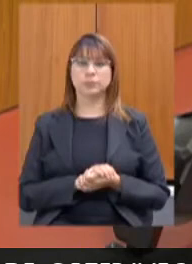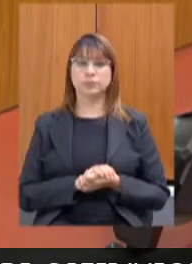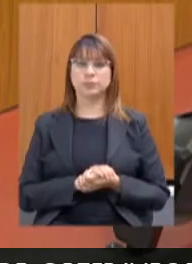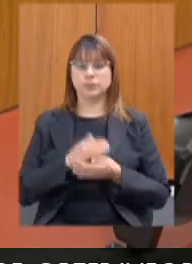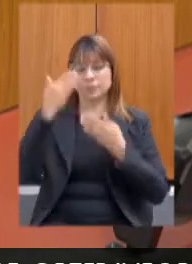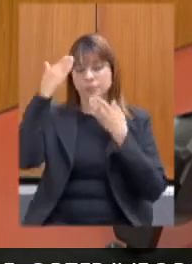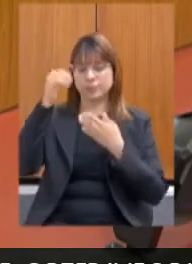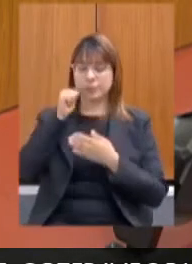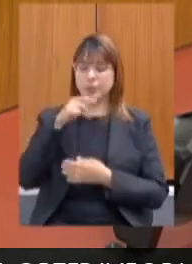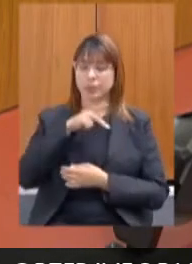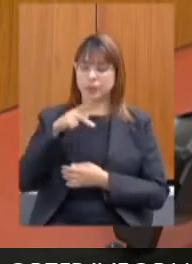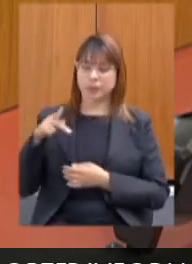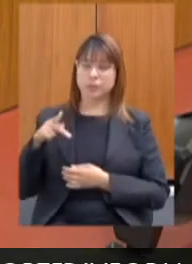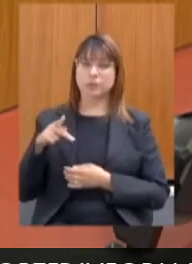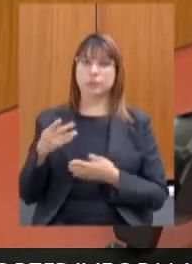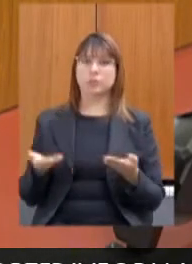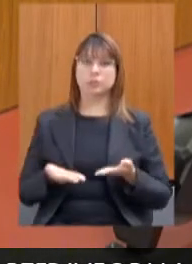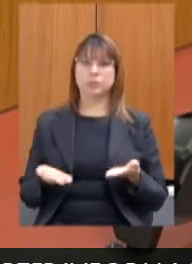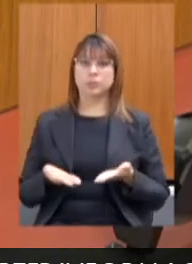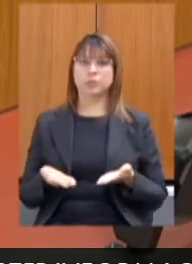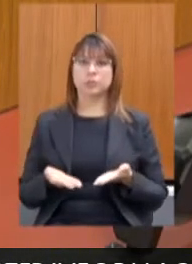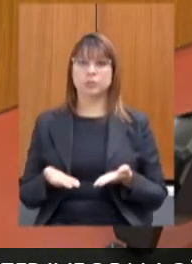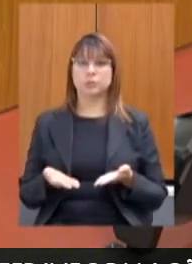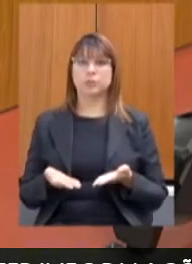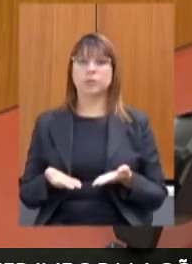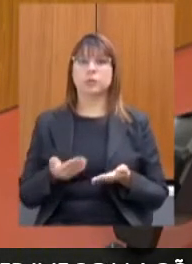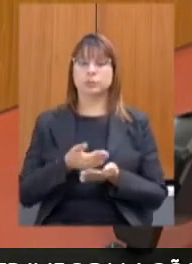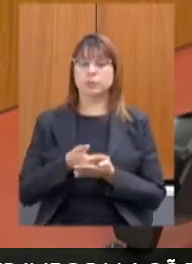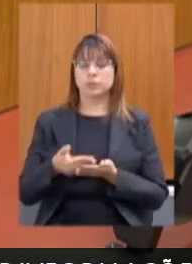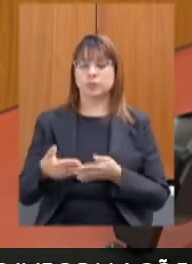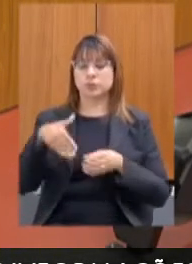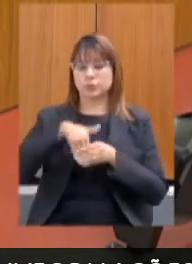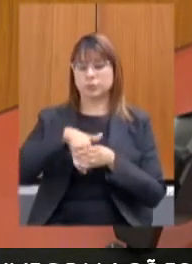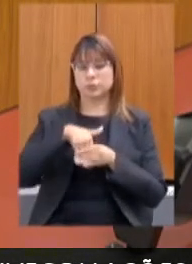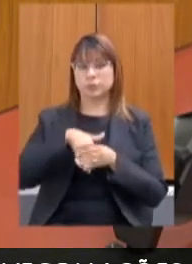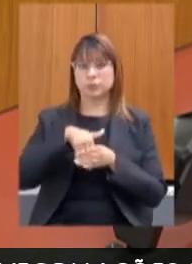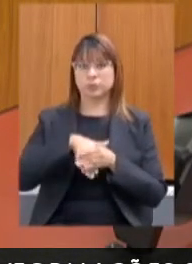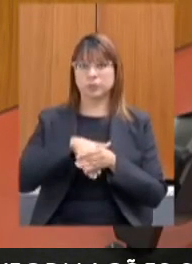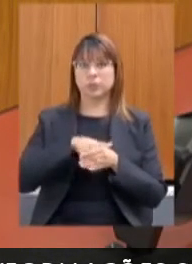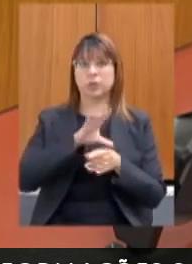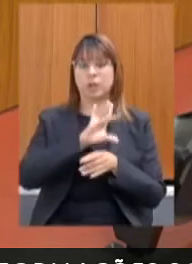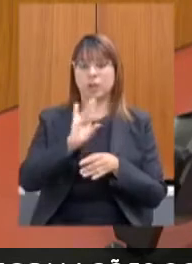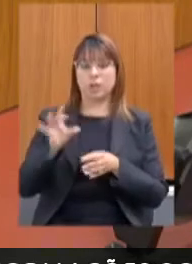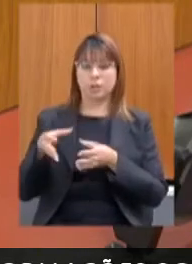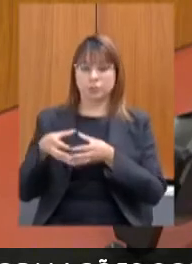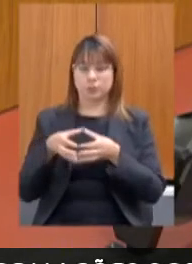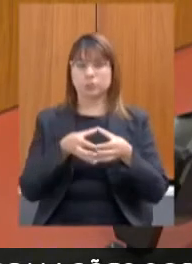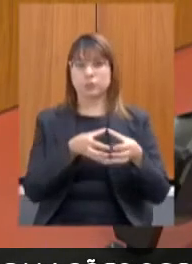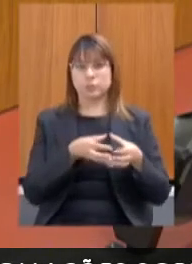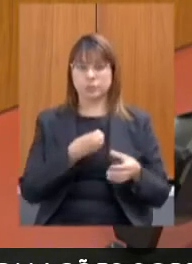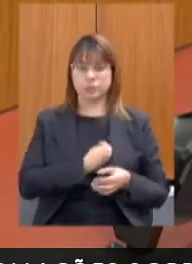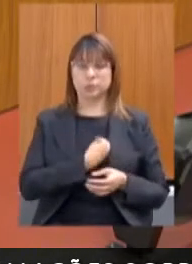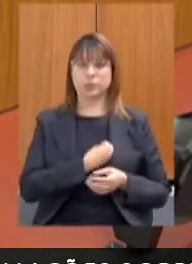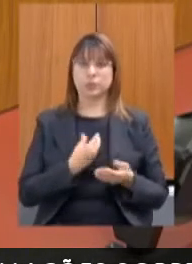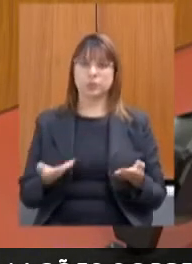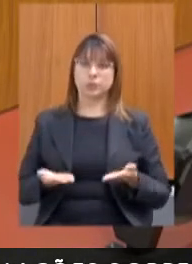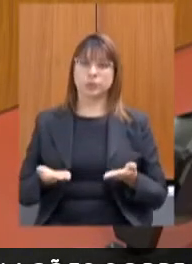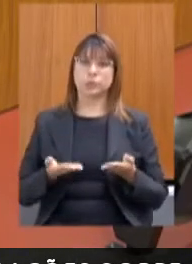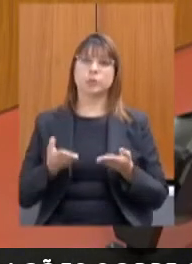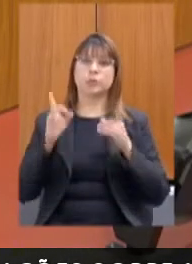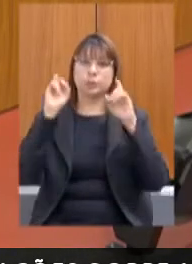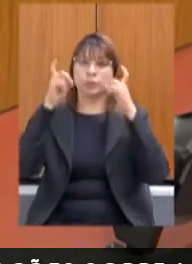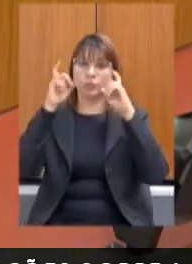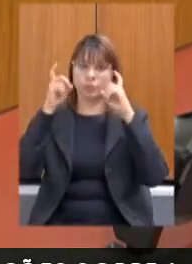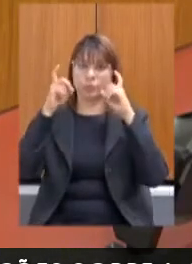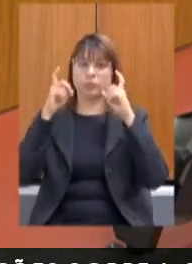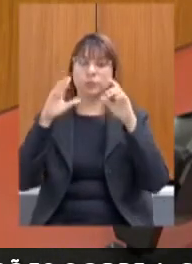obrigada presidenta nós vamos realizar a votação por cada comissão que participa dessa audiência